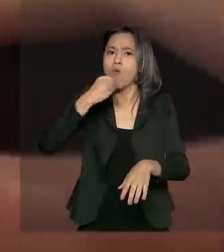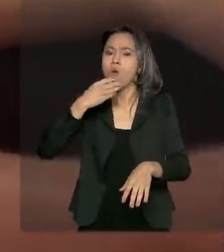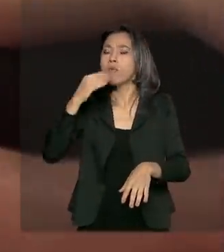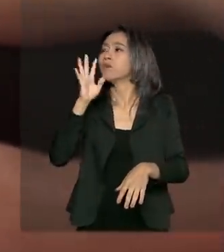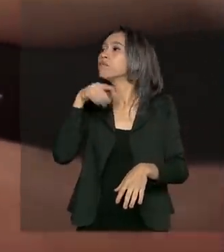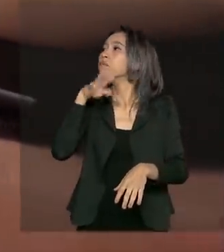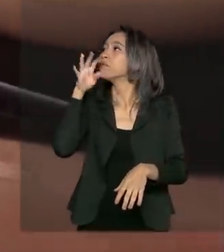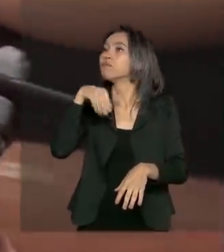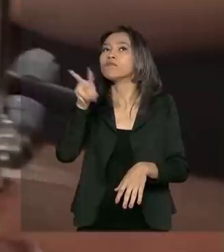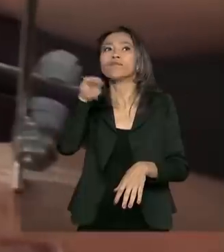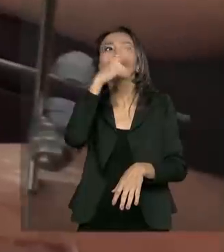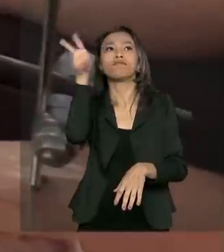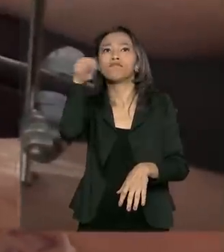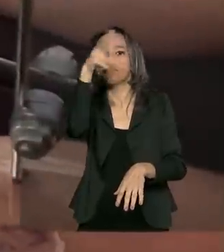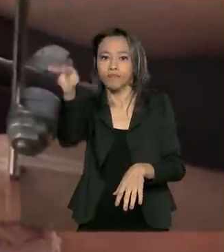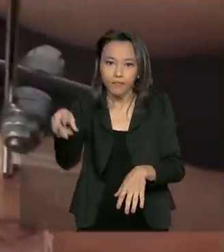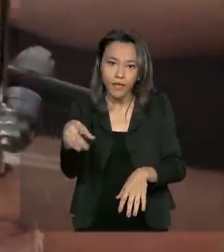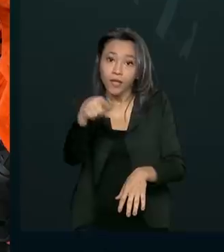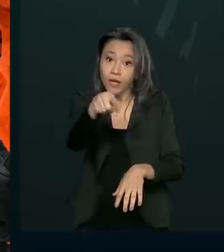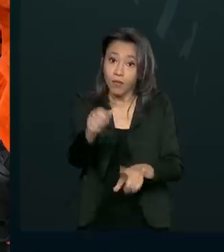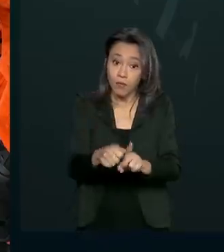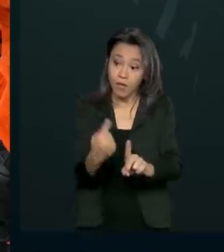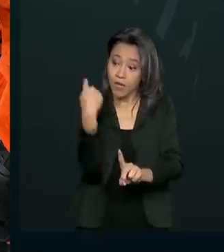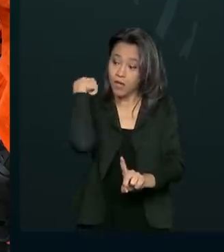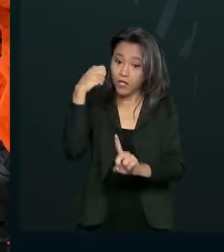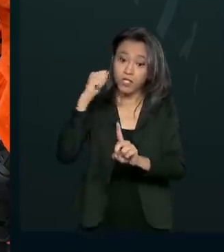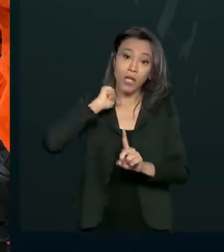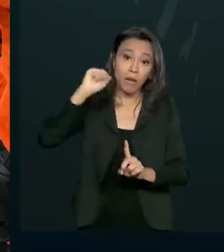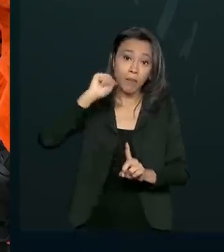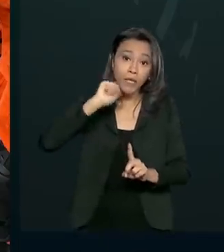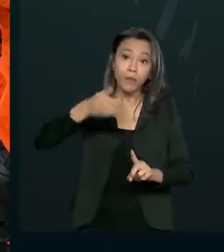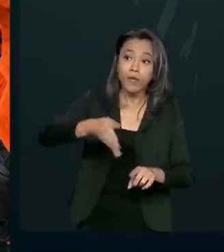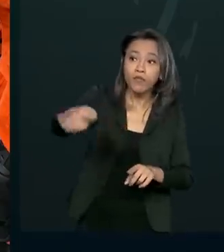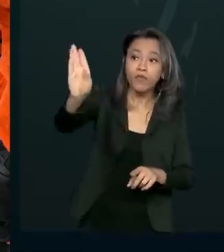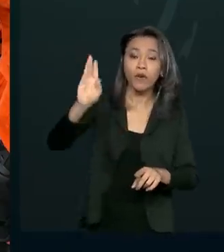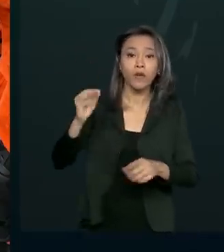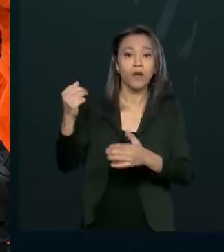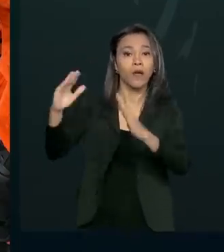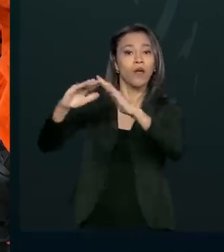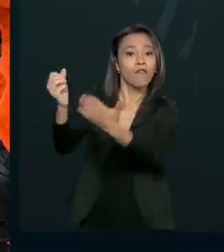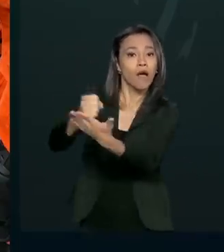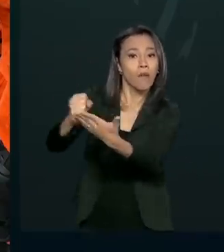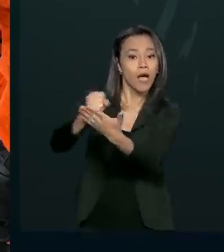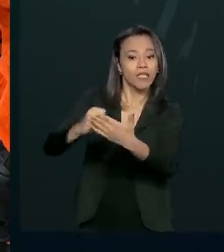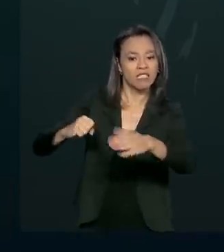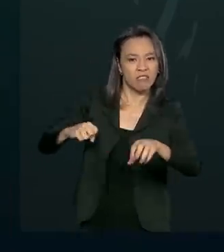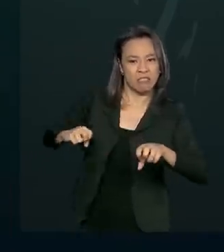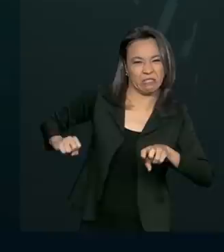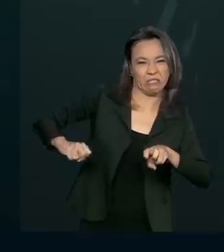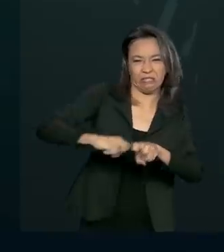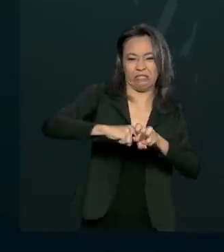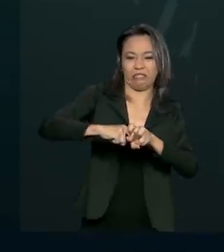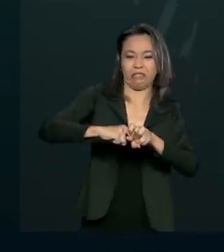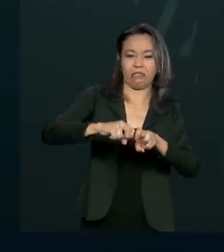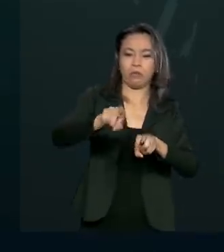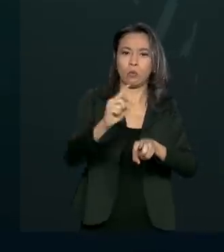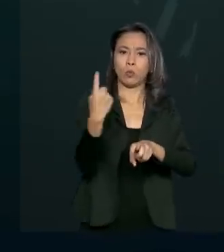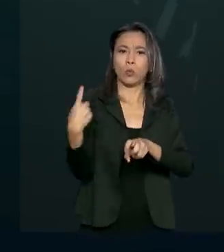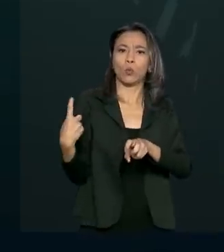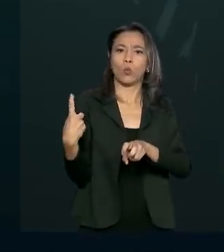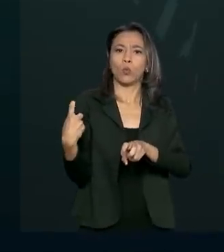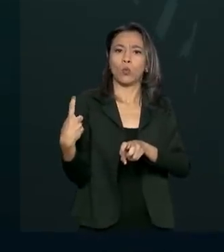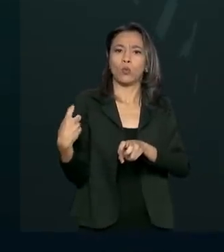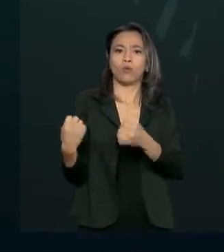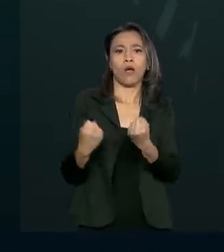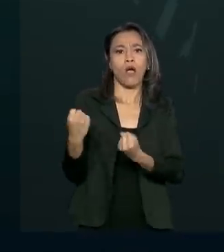desatento. No começo de abril, ele saiu de moto para ir à farmácia e foi imprensado pelo único carro que